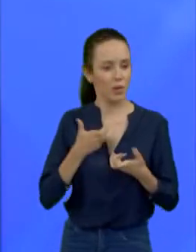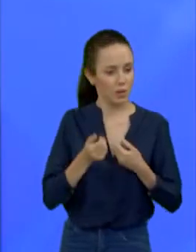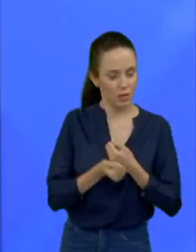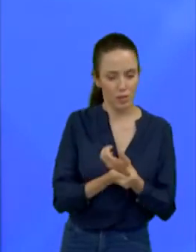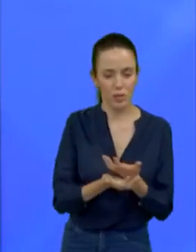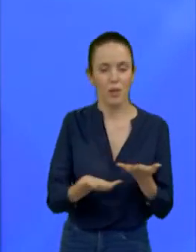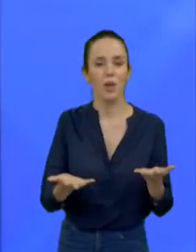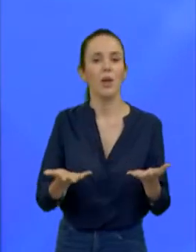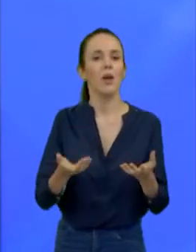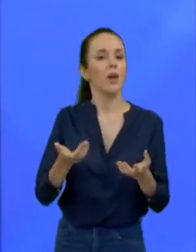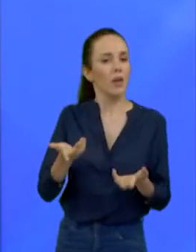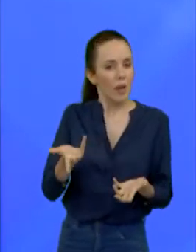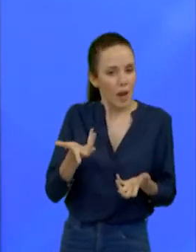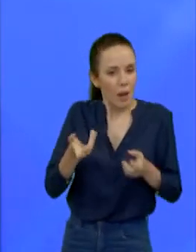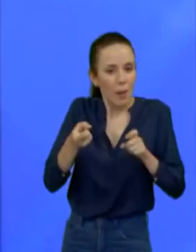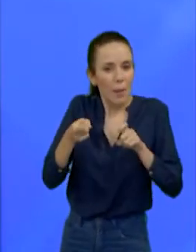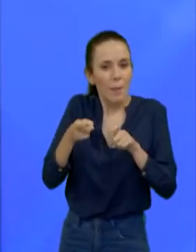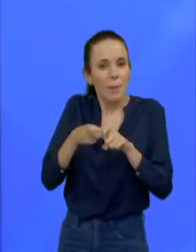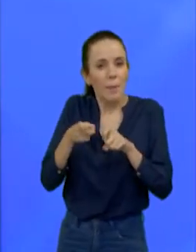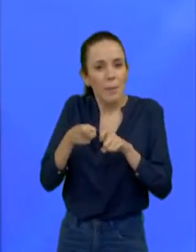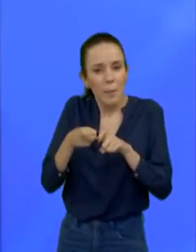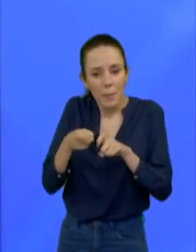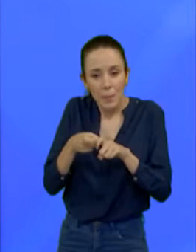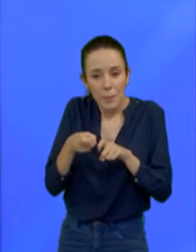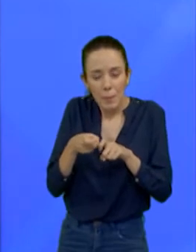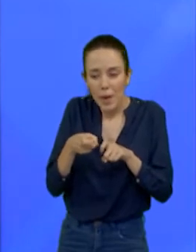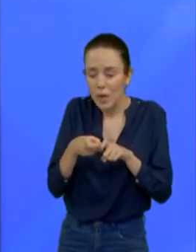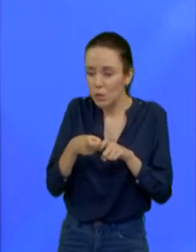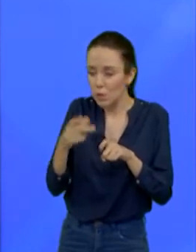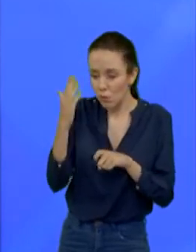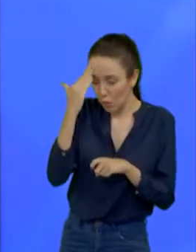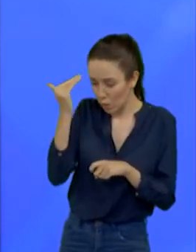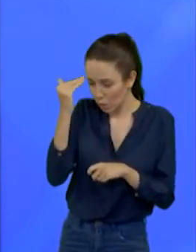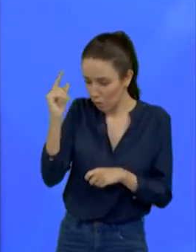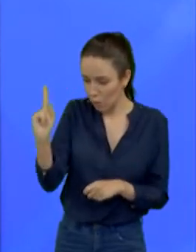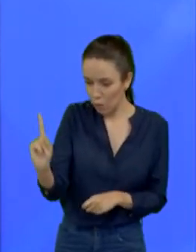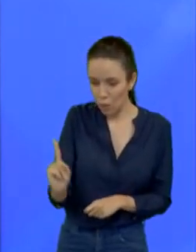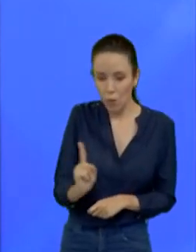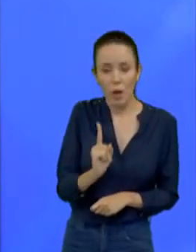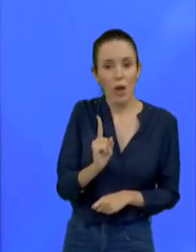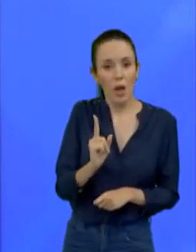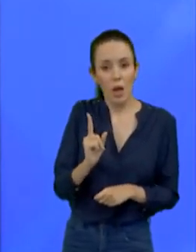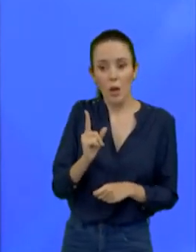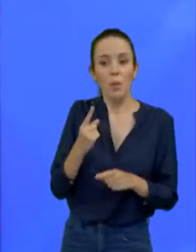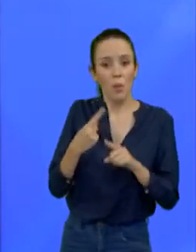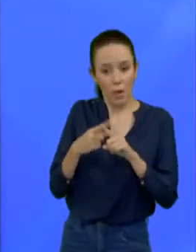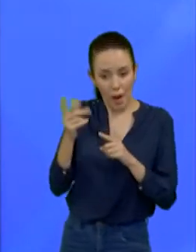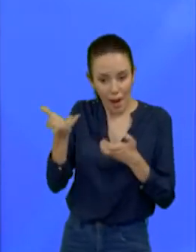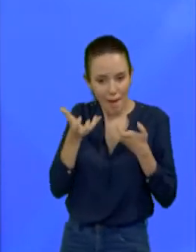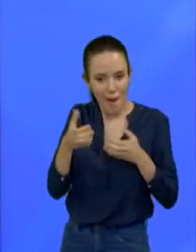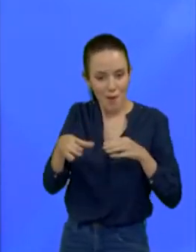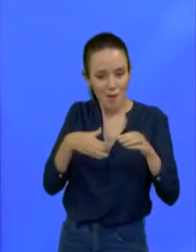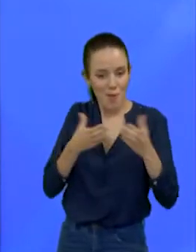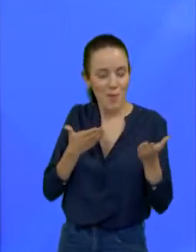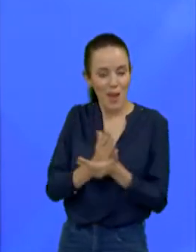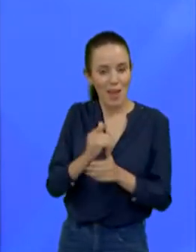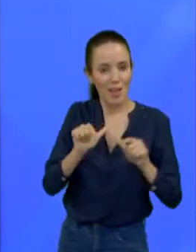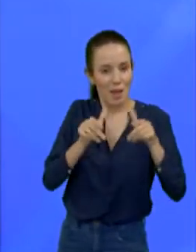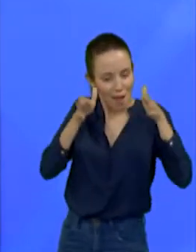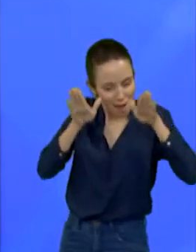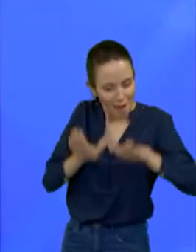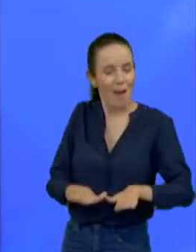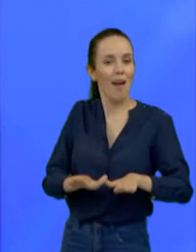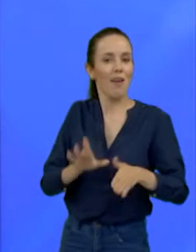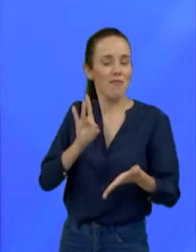instalar os médicos na cidade com carreiras que sejam atraentes para eles ficarem em São Sebastião, com estrutura,